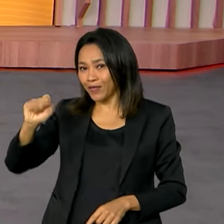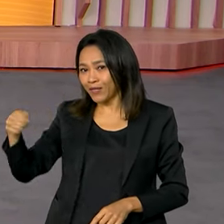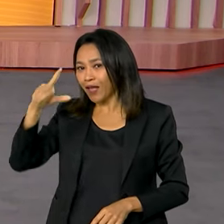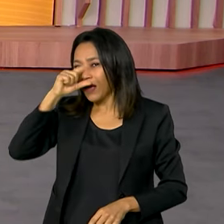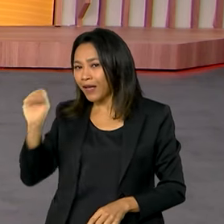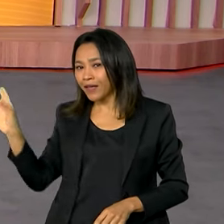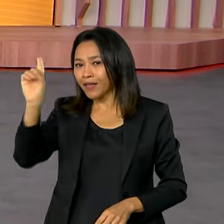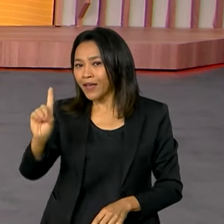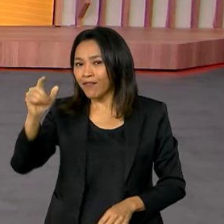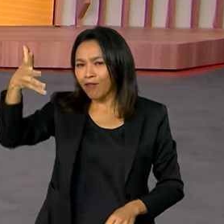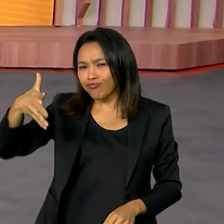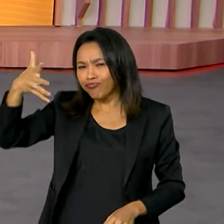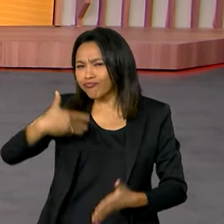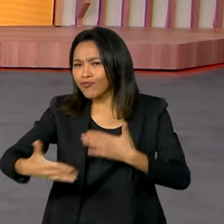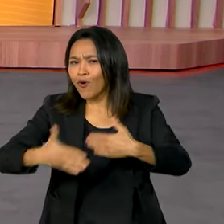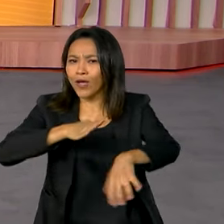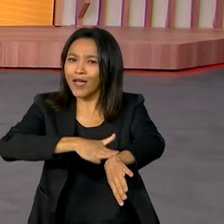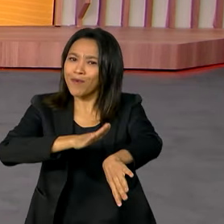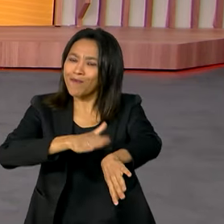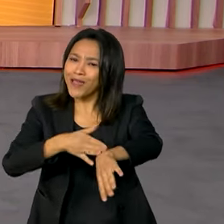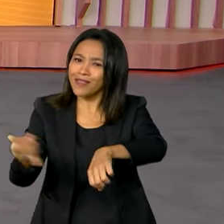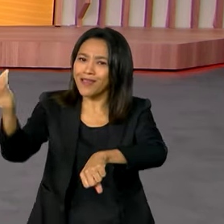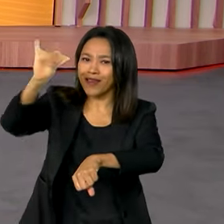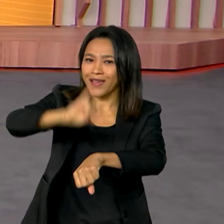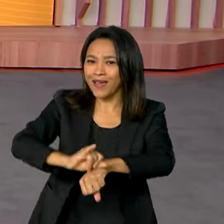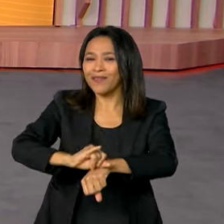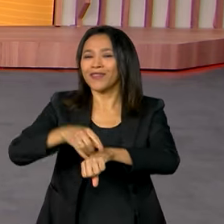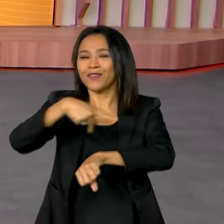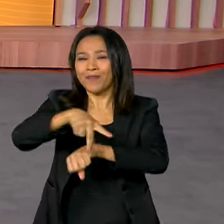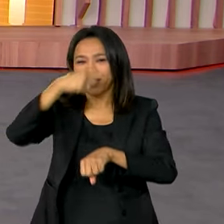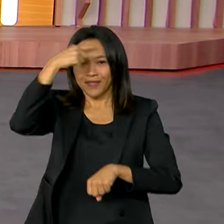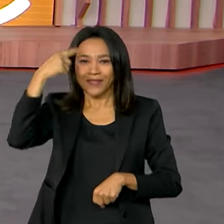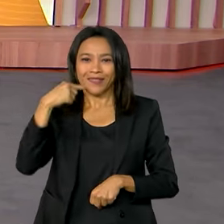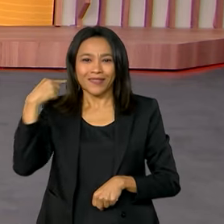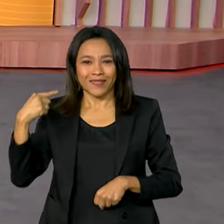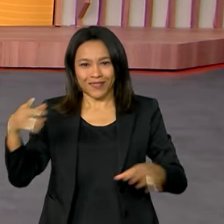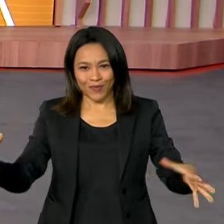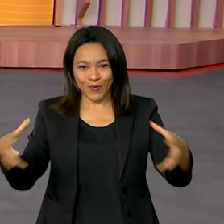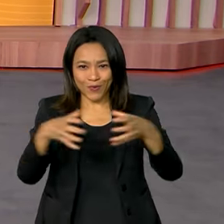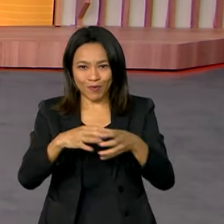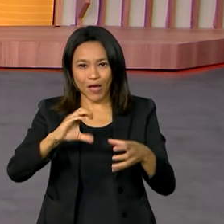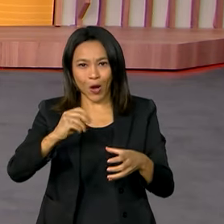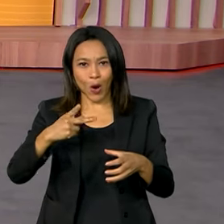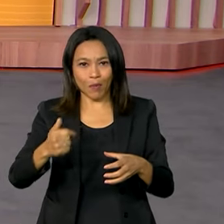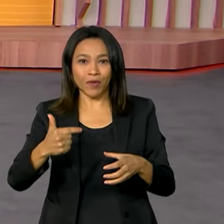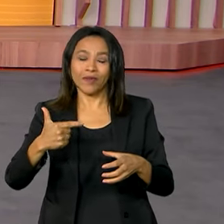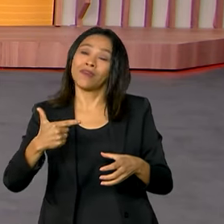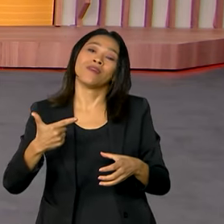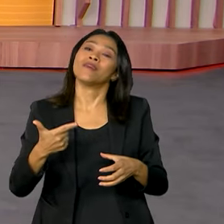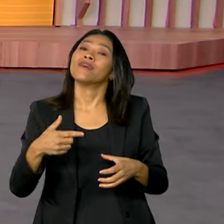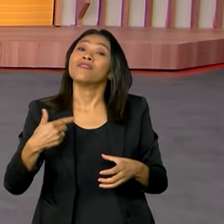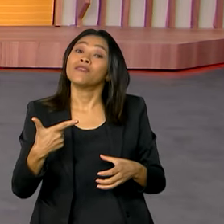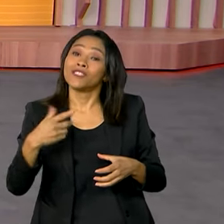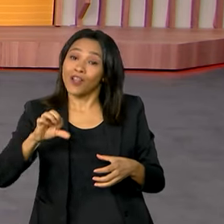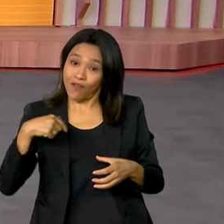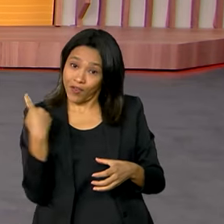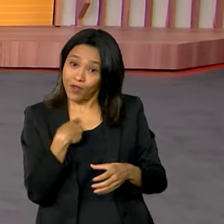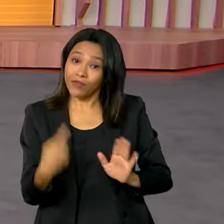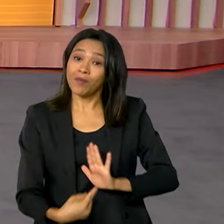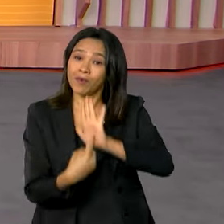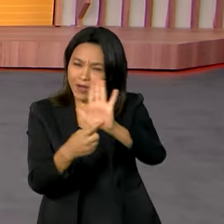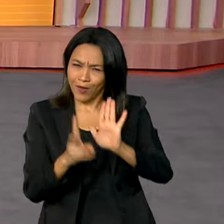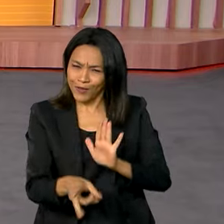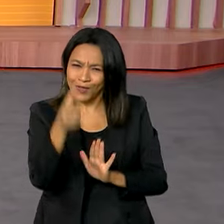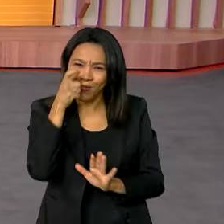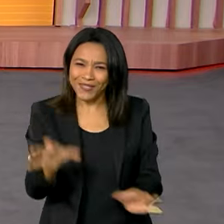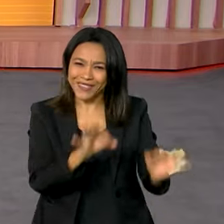falar a qualquer momento direto de Baku, na COP29, no Azerbaijão, e o Canal GOV vai transmitir ao vivo. Então, continue por